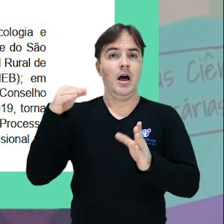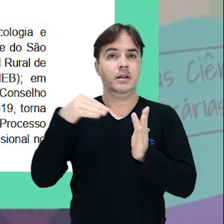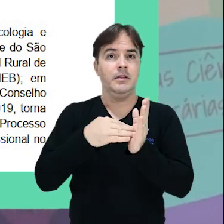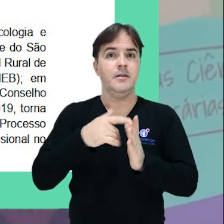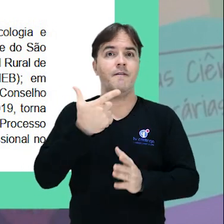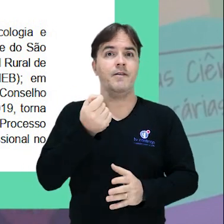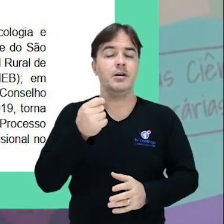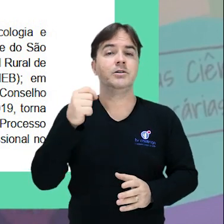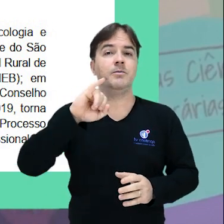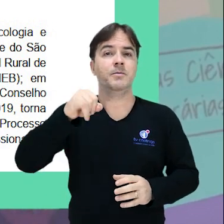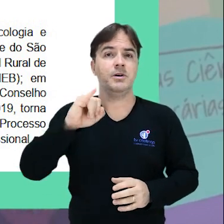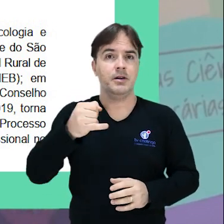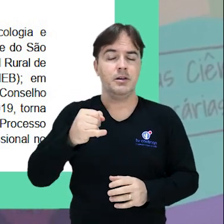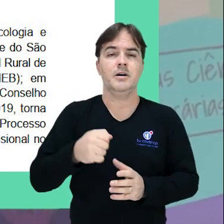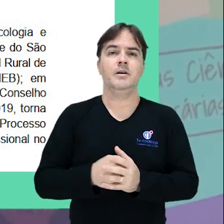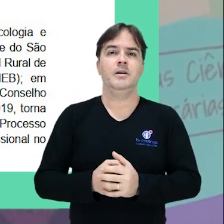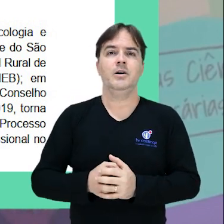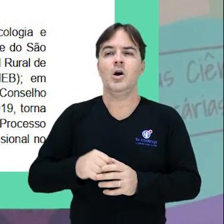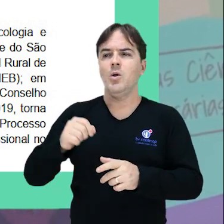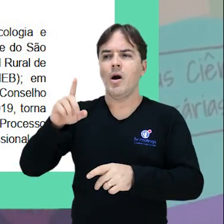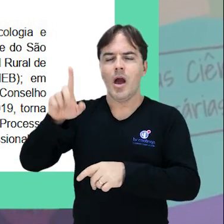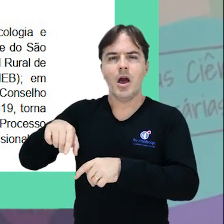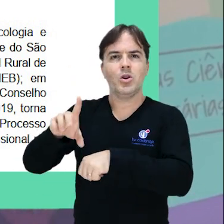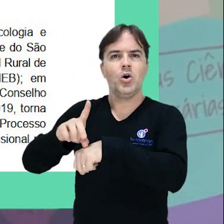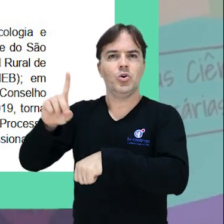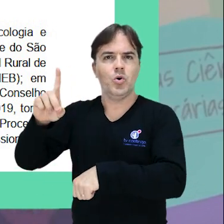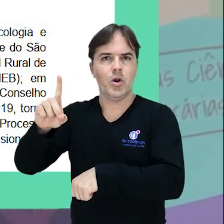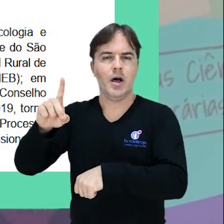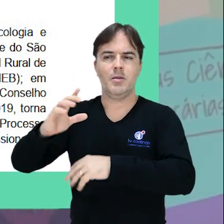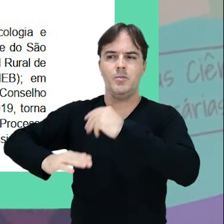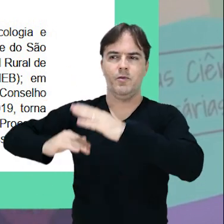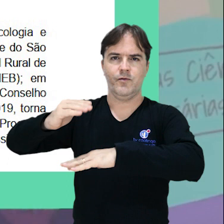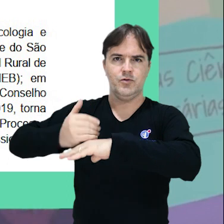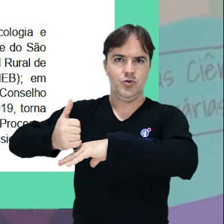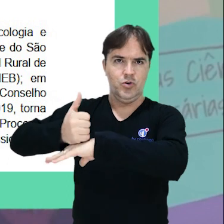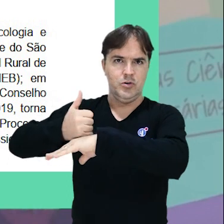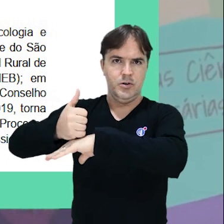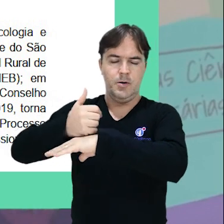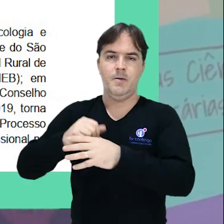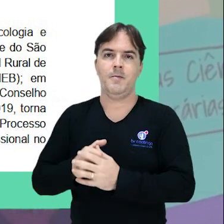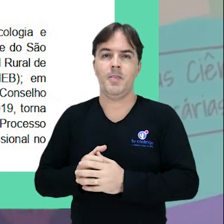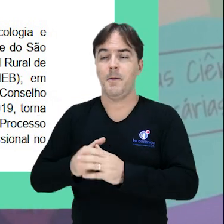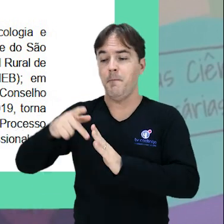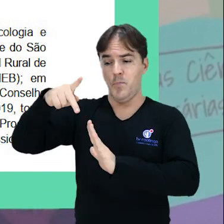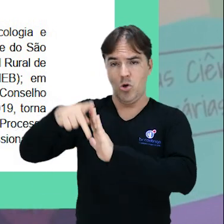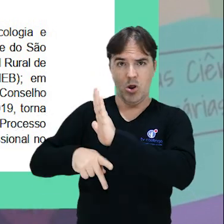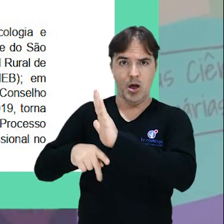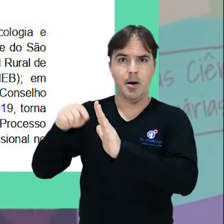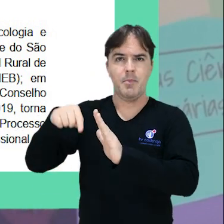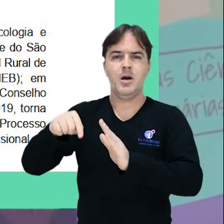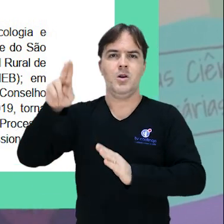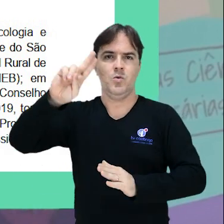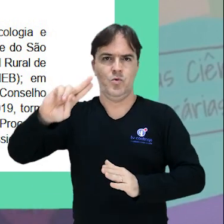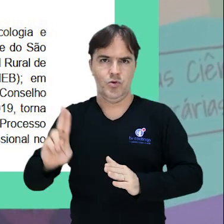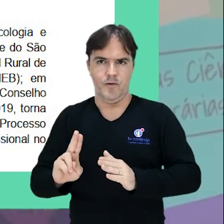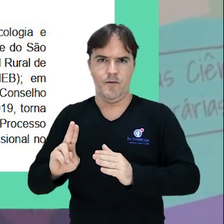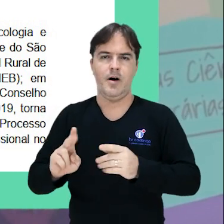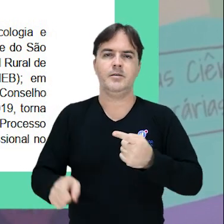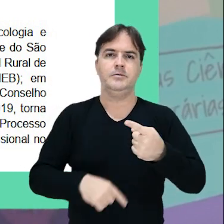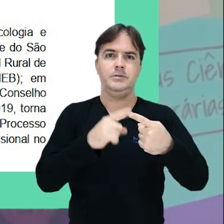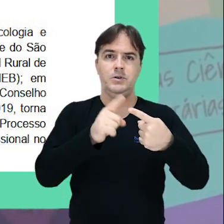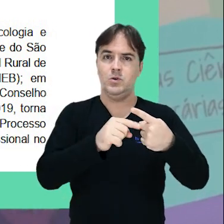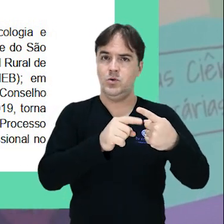seleção de alunos do doutorado profissional. Esse programa é desenvolvido pela Univasf, com a